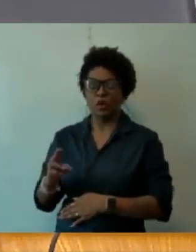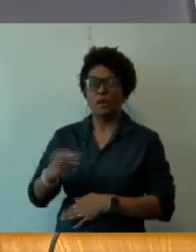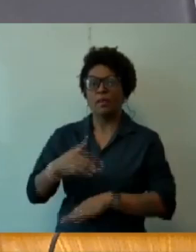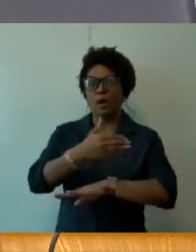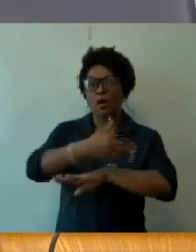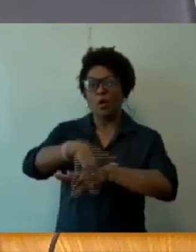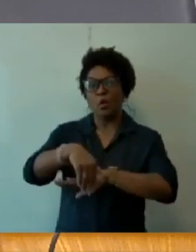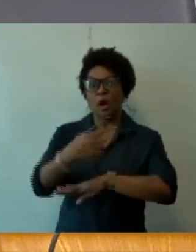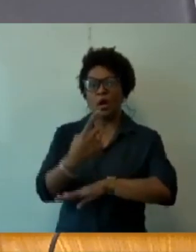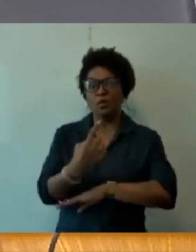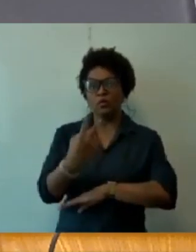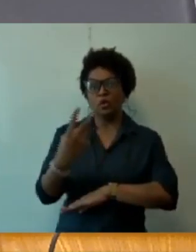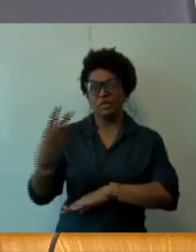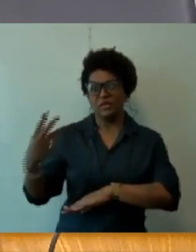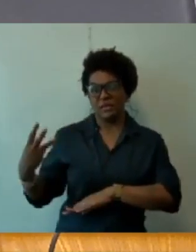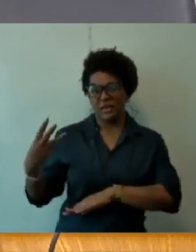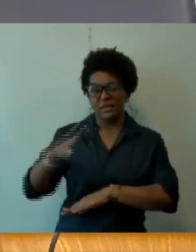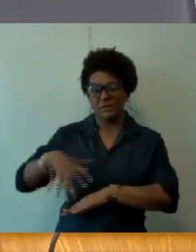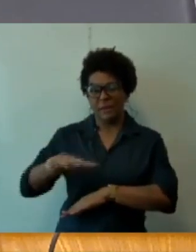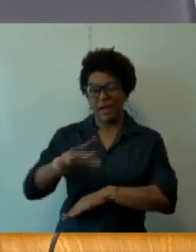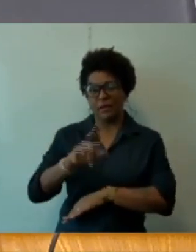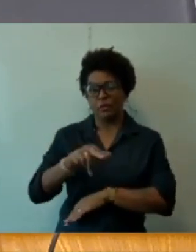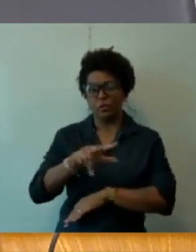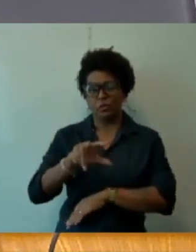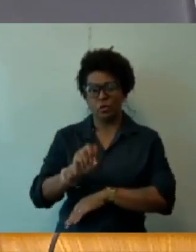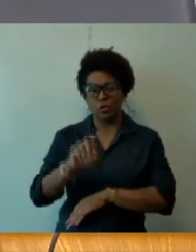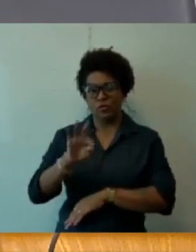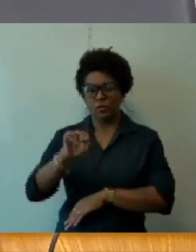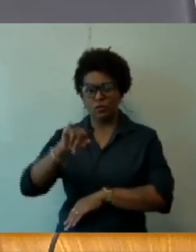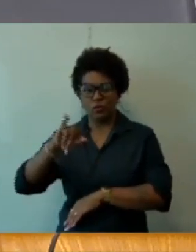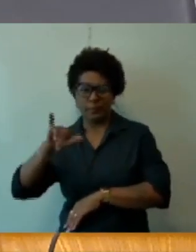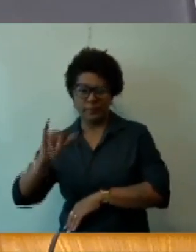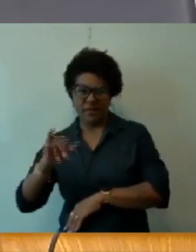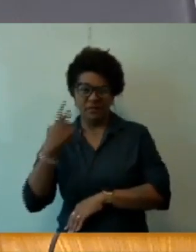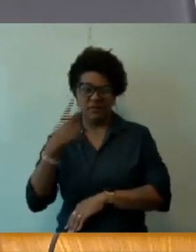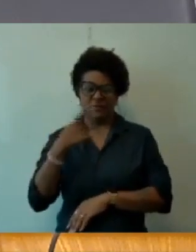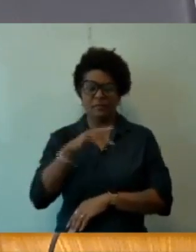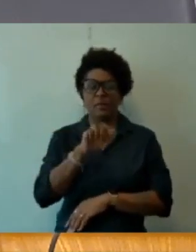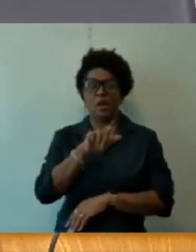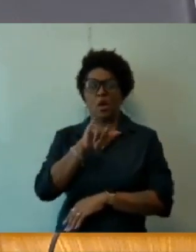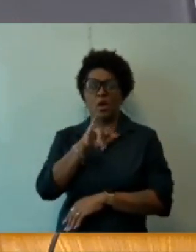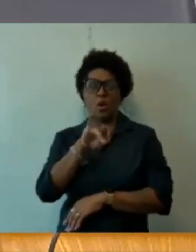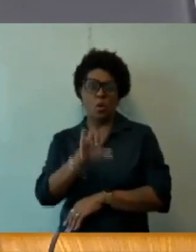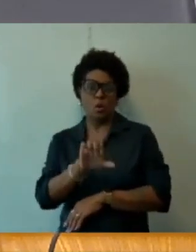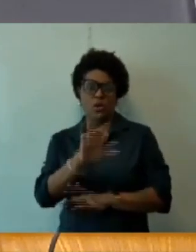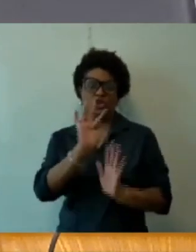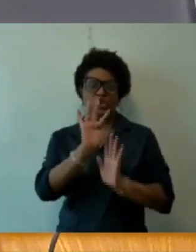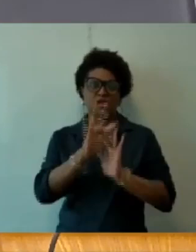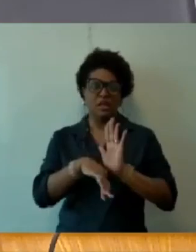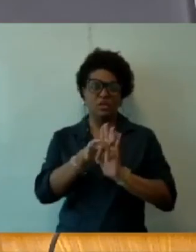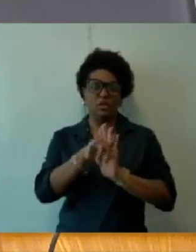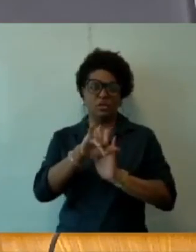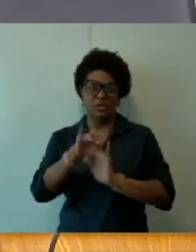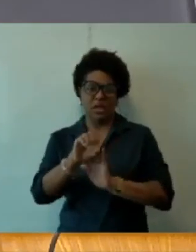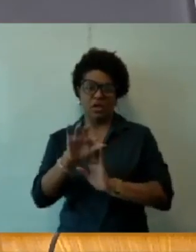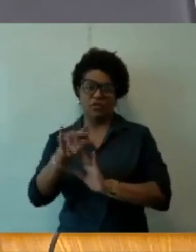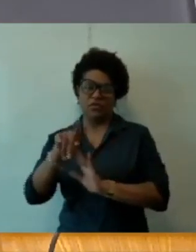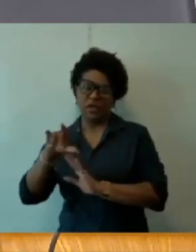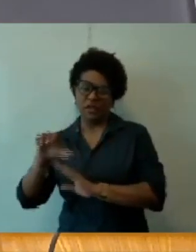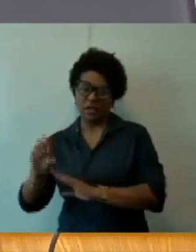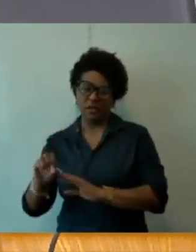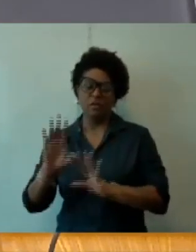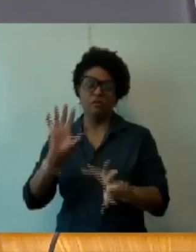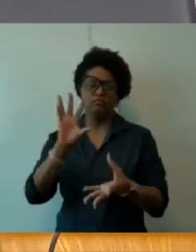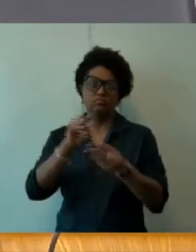bairro Novo Tupi. Autoria, vereadora Luiz de Gonçalves, o relator, o vereador Sérgio Fernando de Pinho Tavares. A conclusão do parecer é pela